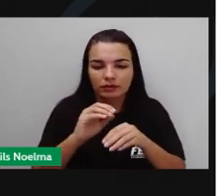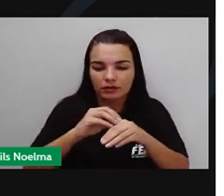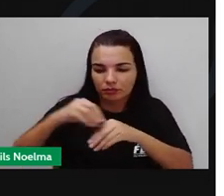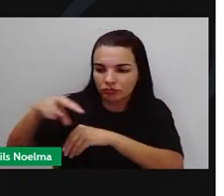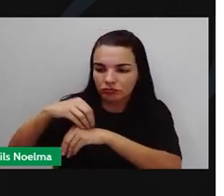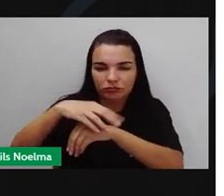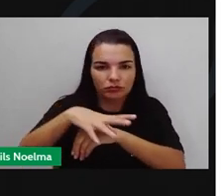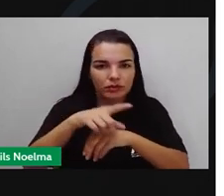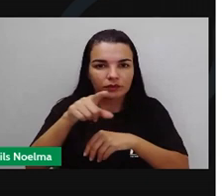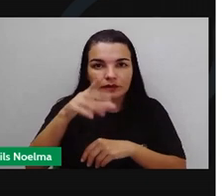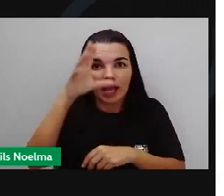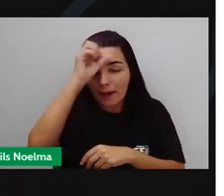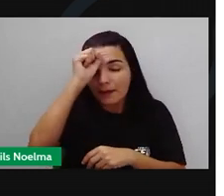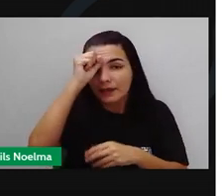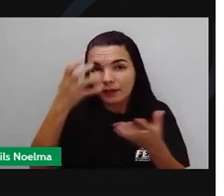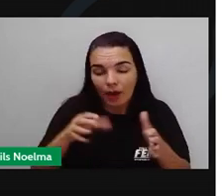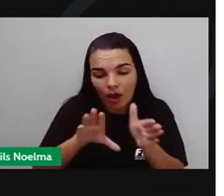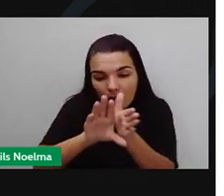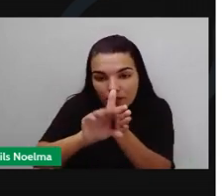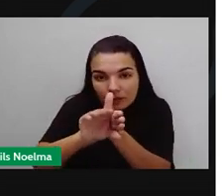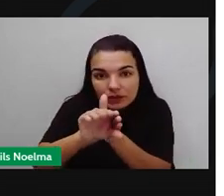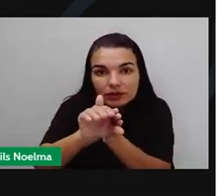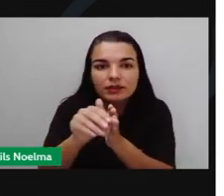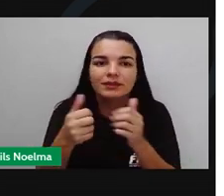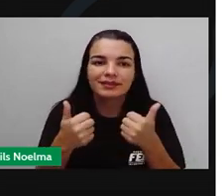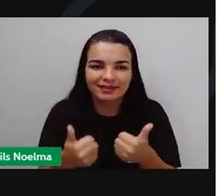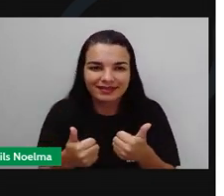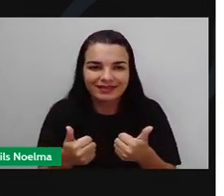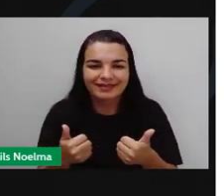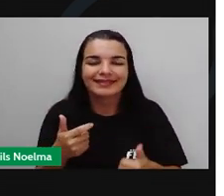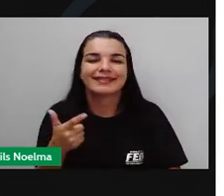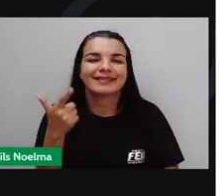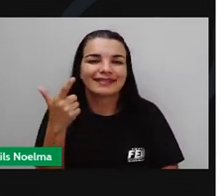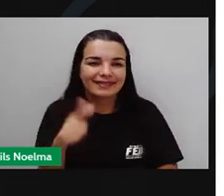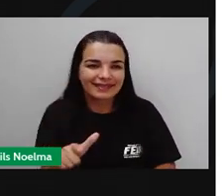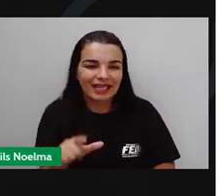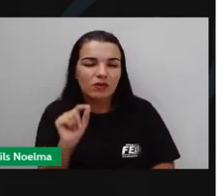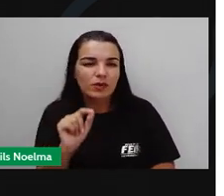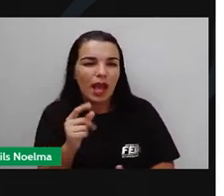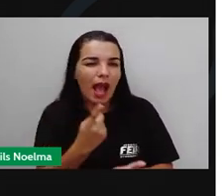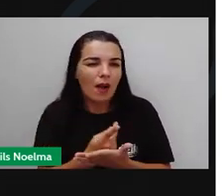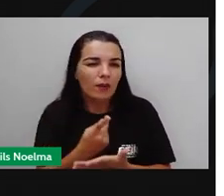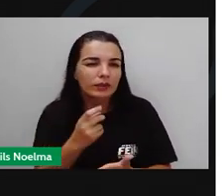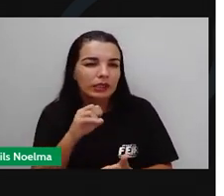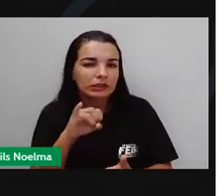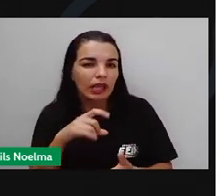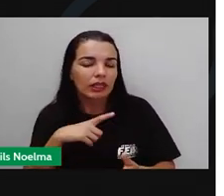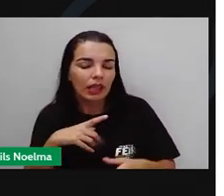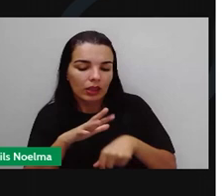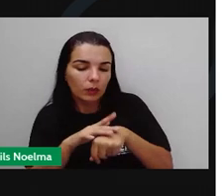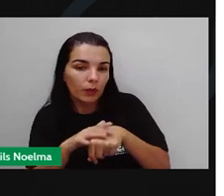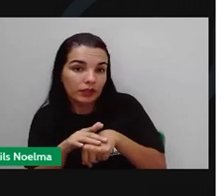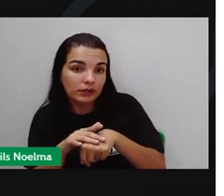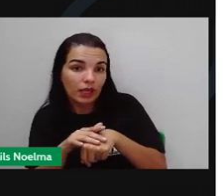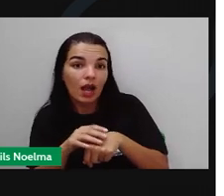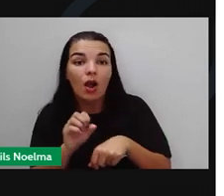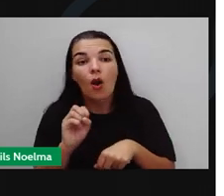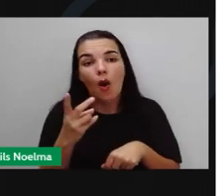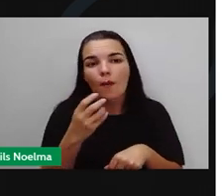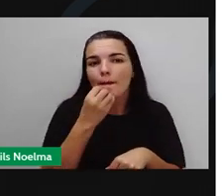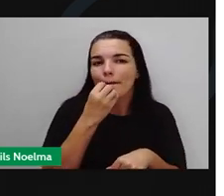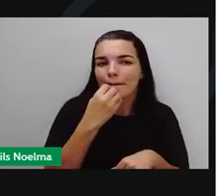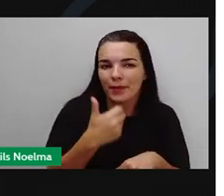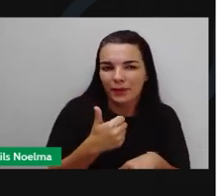bactérias, e sua importância para a vida na Terra. E mais, que eles podem causar algumas doenças. Ficou